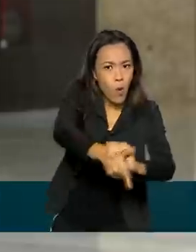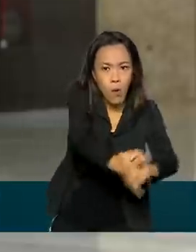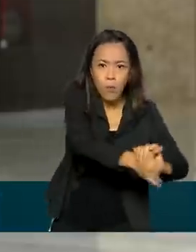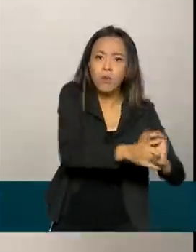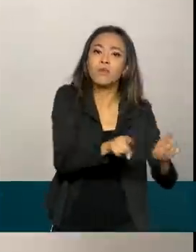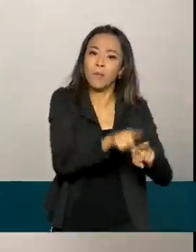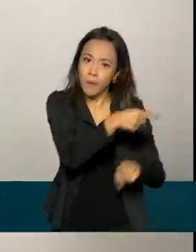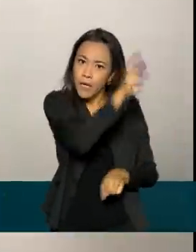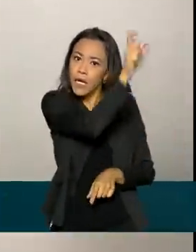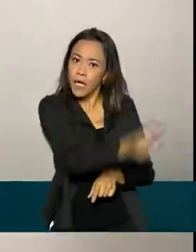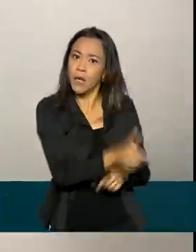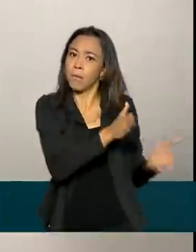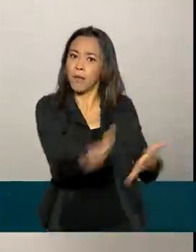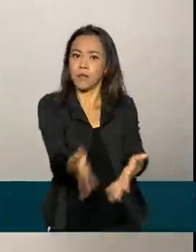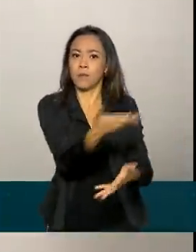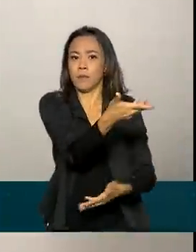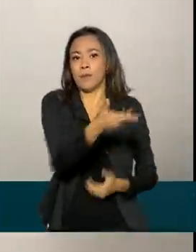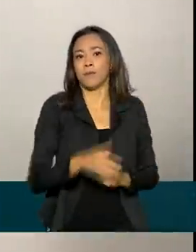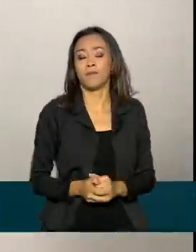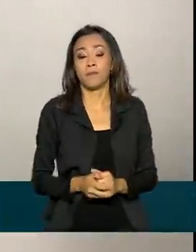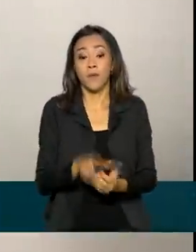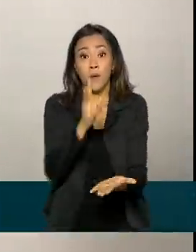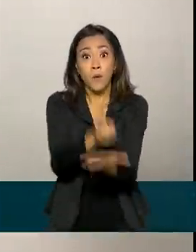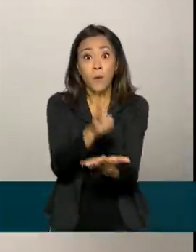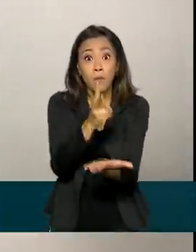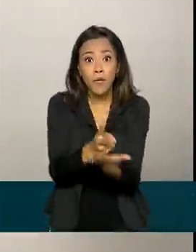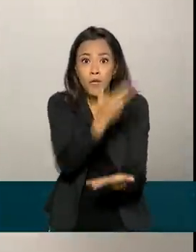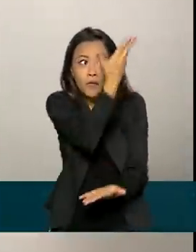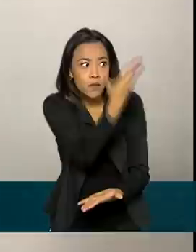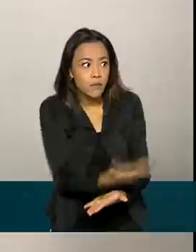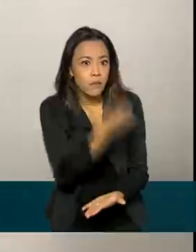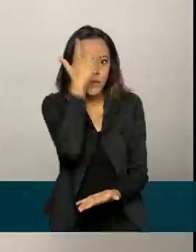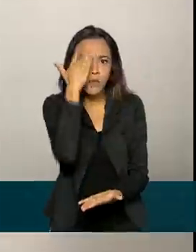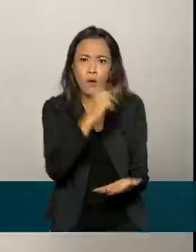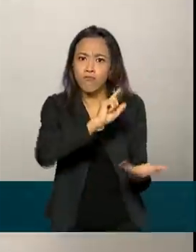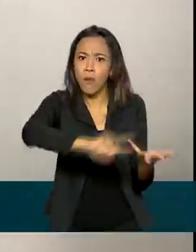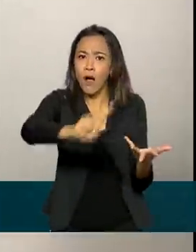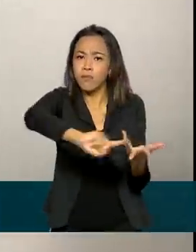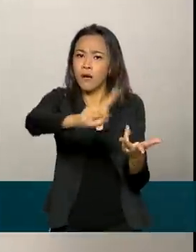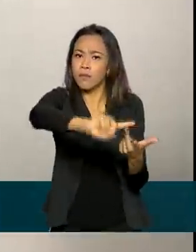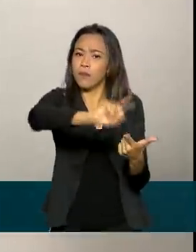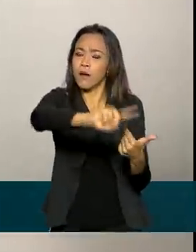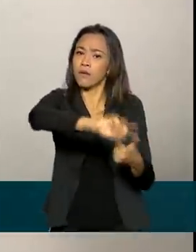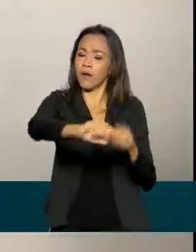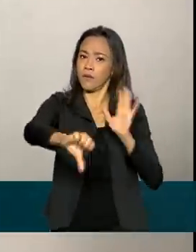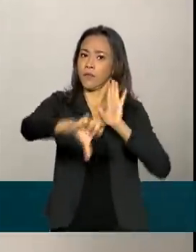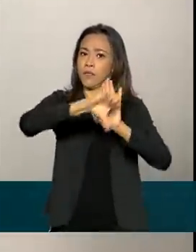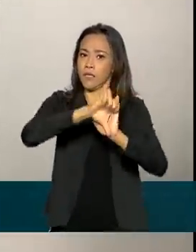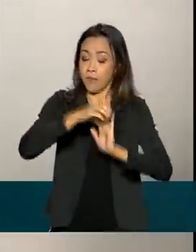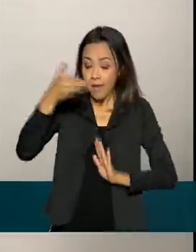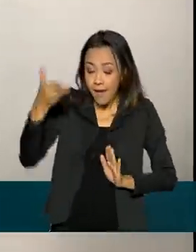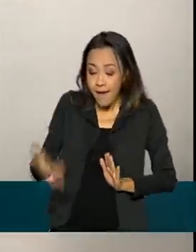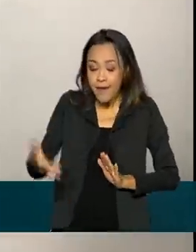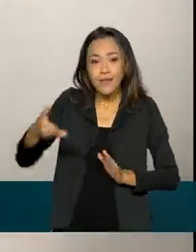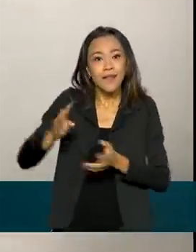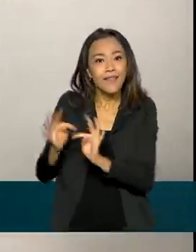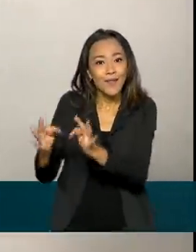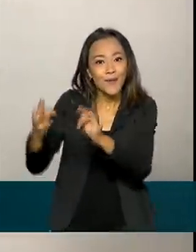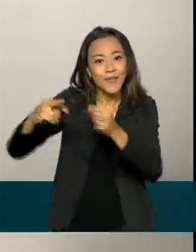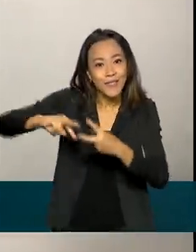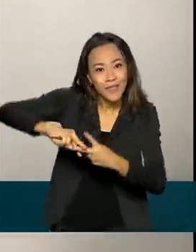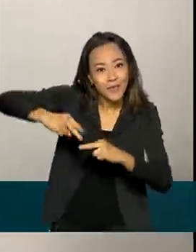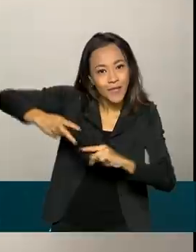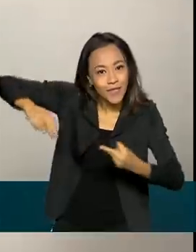latrocínios. Mesmo um criminoso comete vários crimes semelhantes, essa tecnologia, então, ela